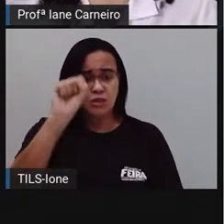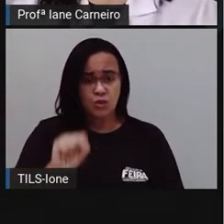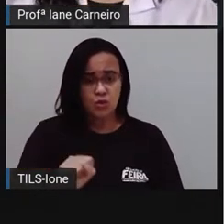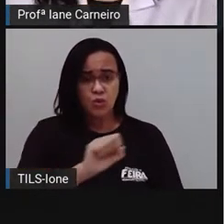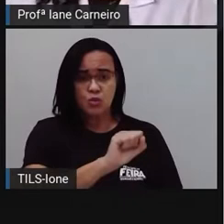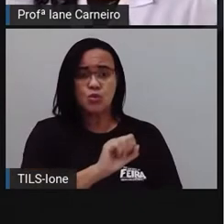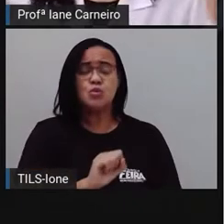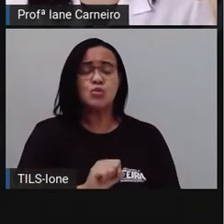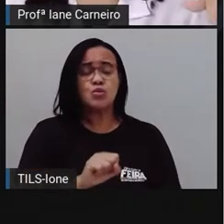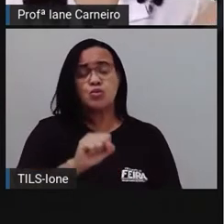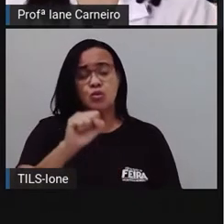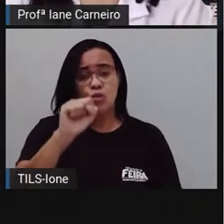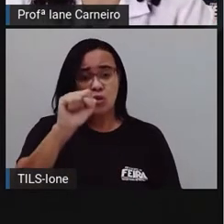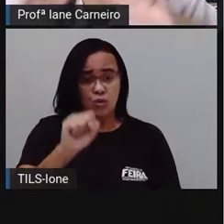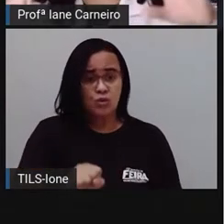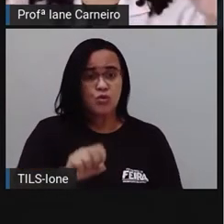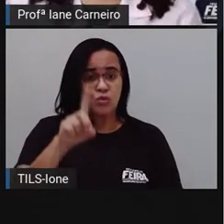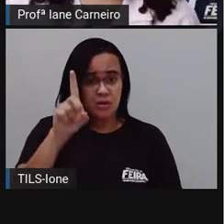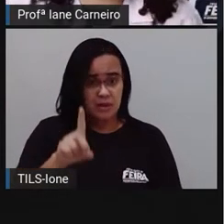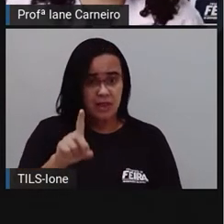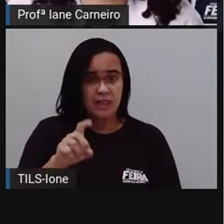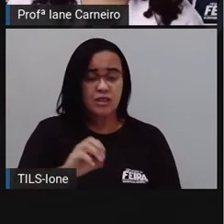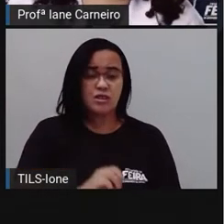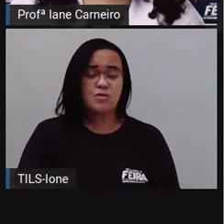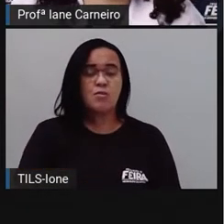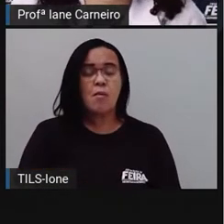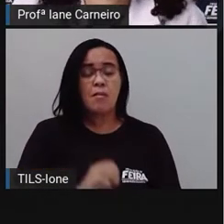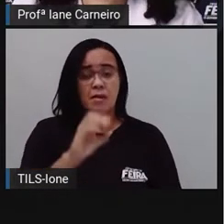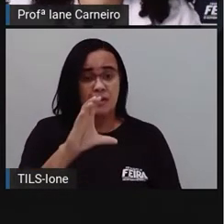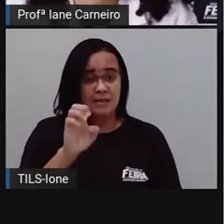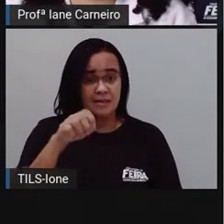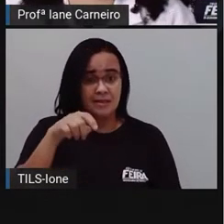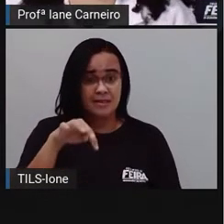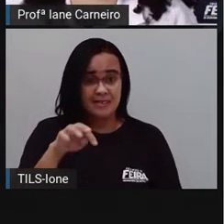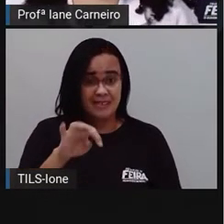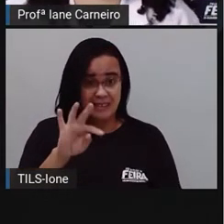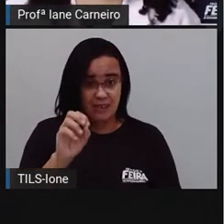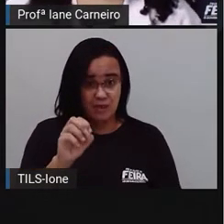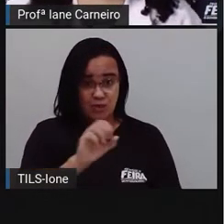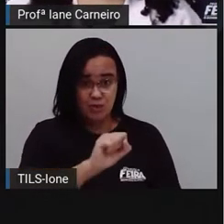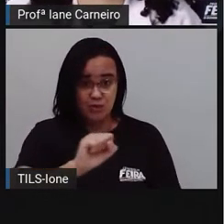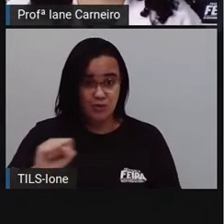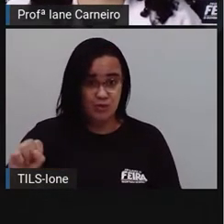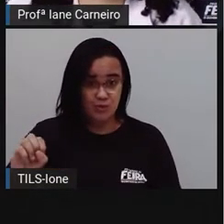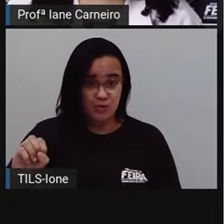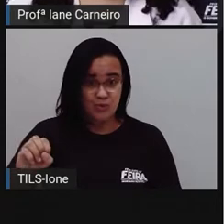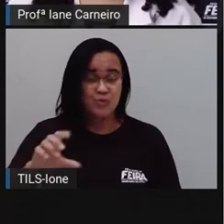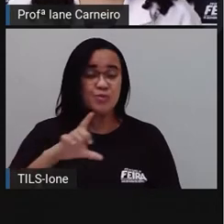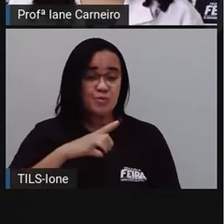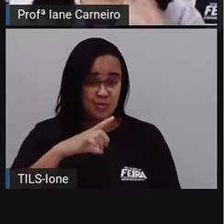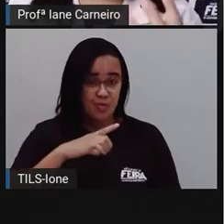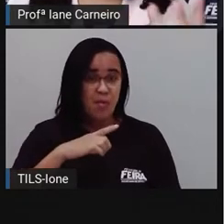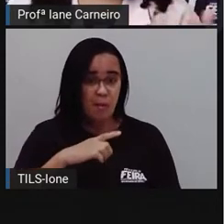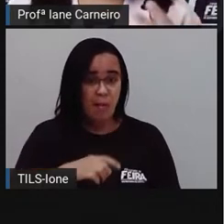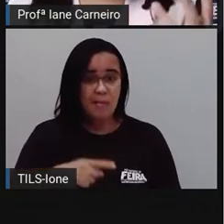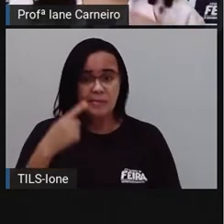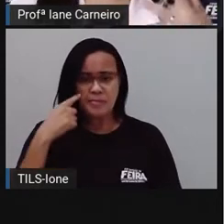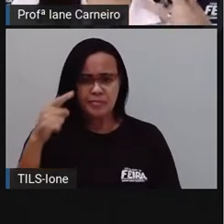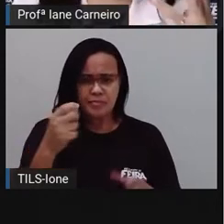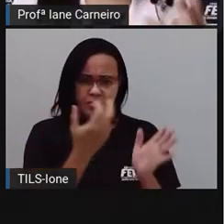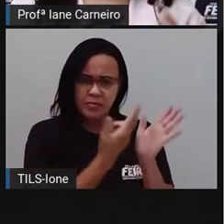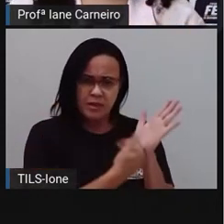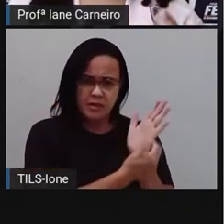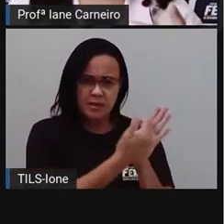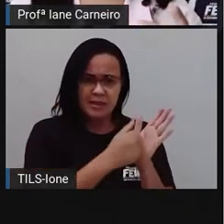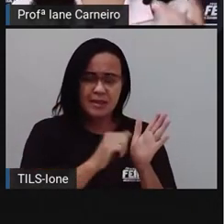-oeste. Agora, a Pró vai mostrar outros animais, tá bom? A Pró colocou essa imagem bem colorida, né? Os animais brasileiros,